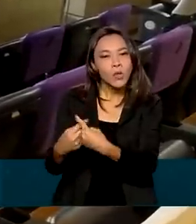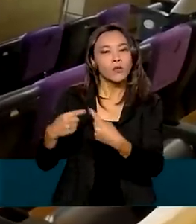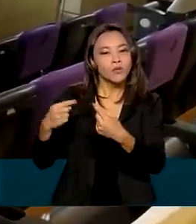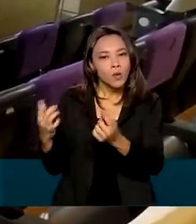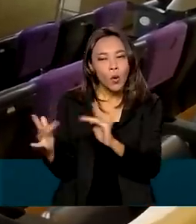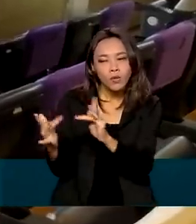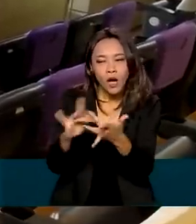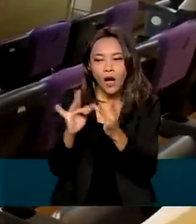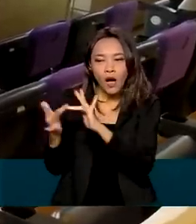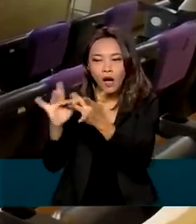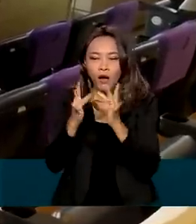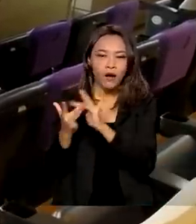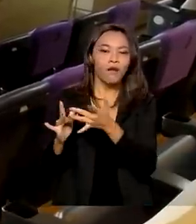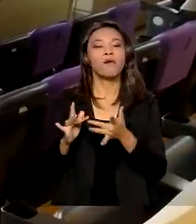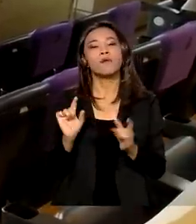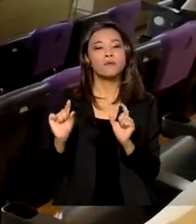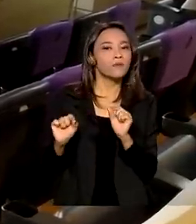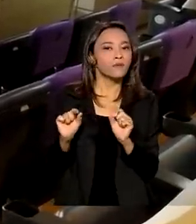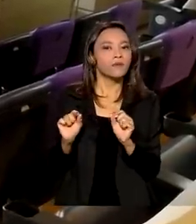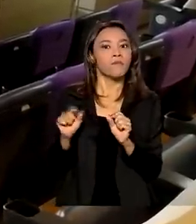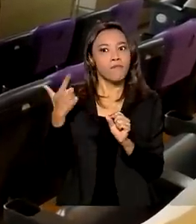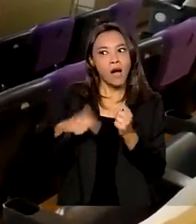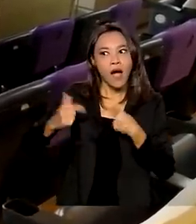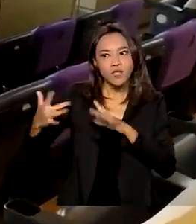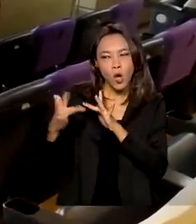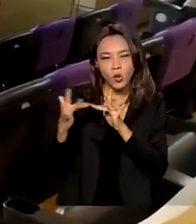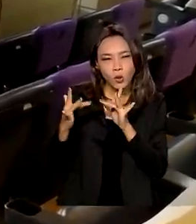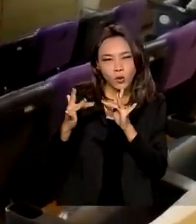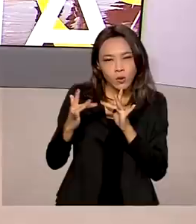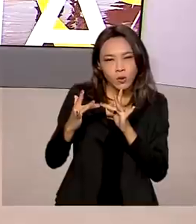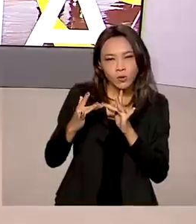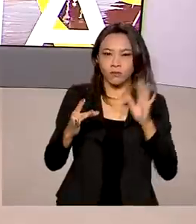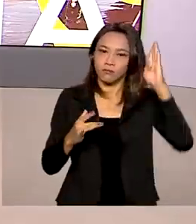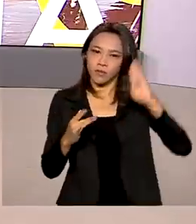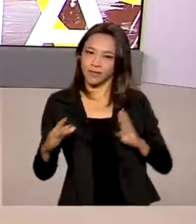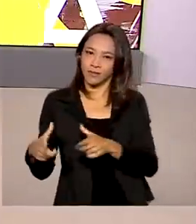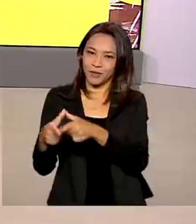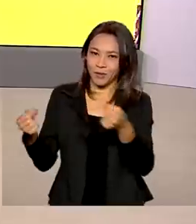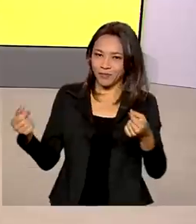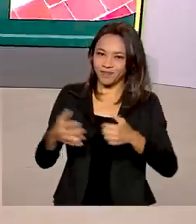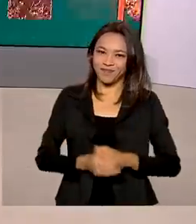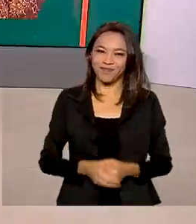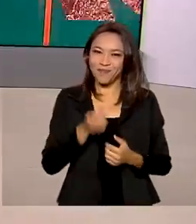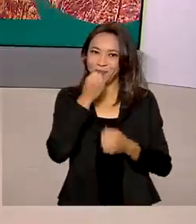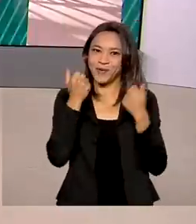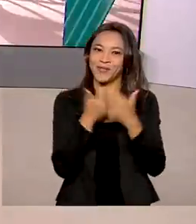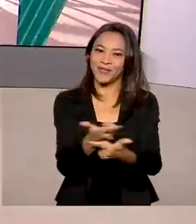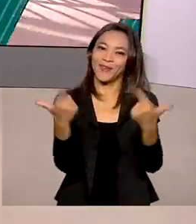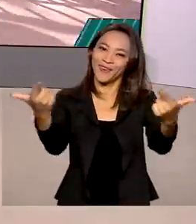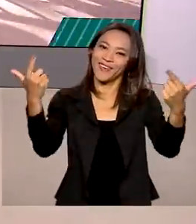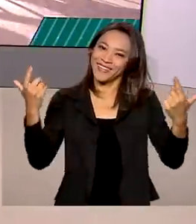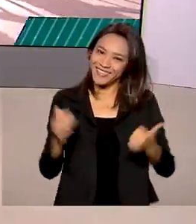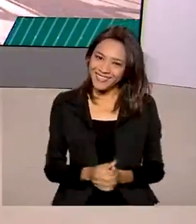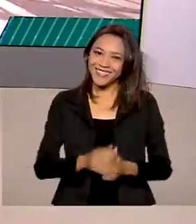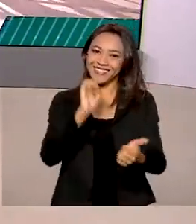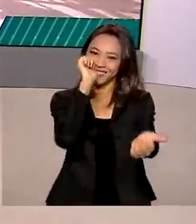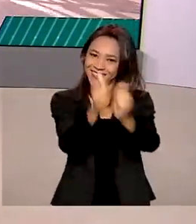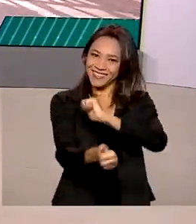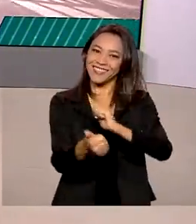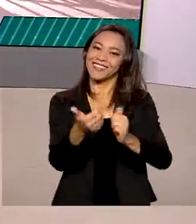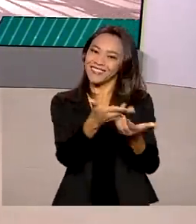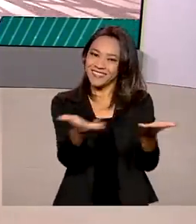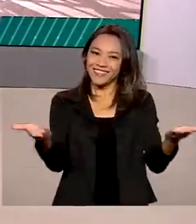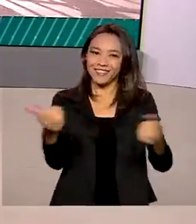Japão para intensificar ainda mais a relação entre o Brasil e o Japão. Boa sorte então aos nossos atletas. A gente